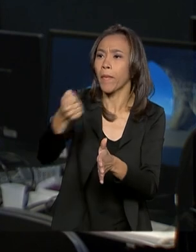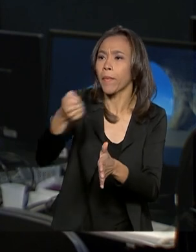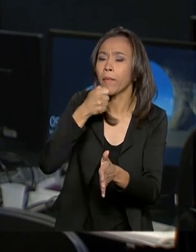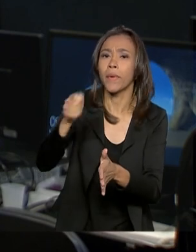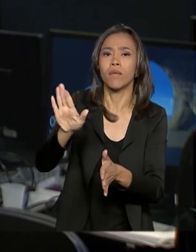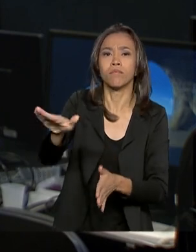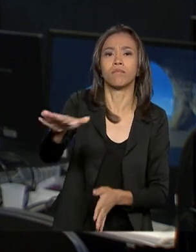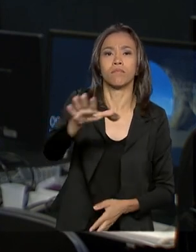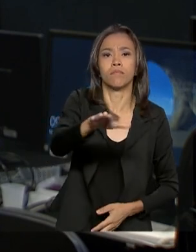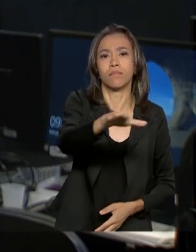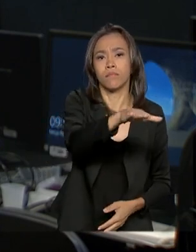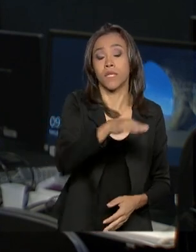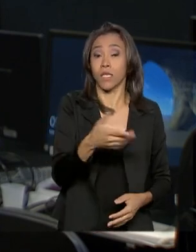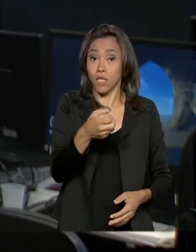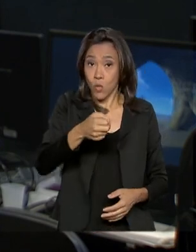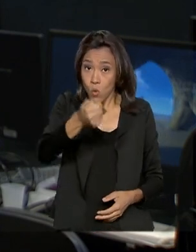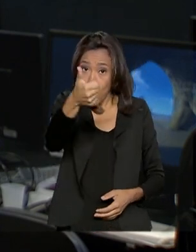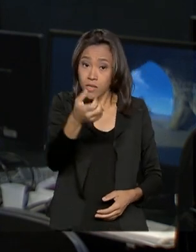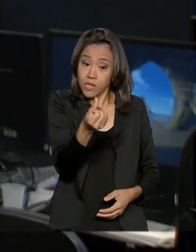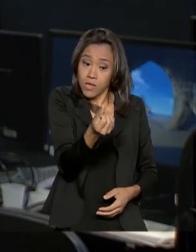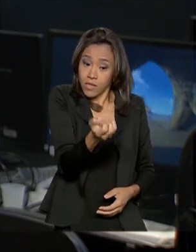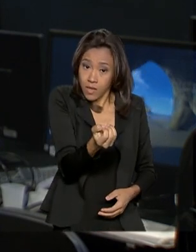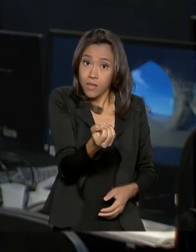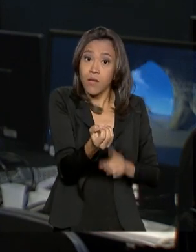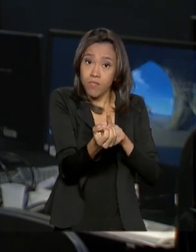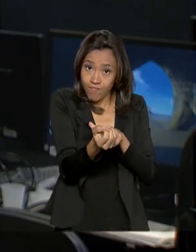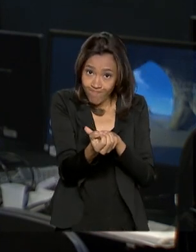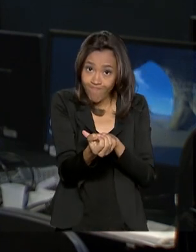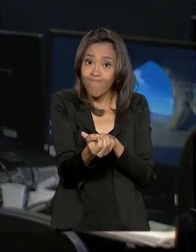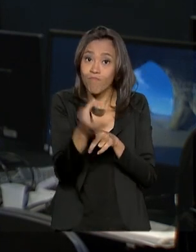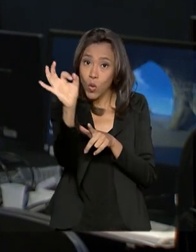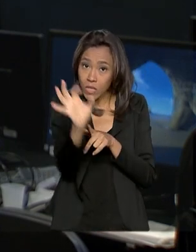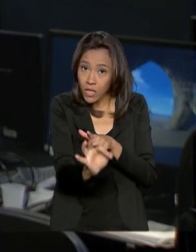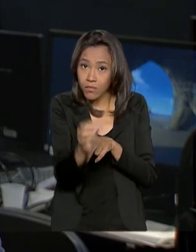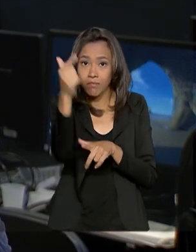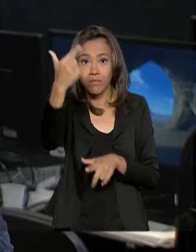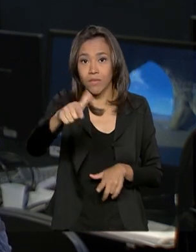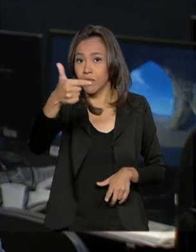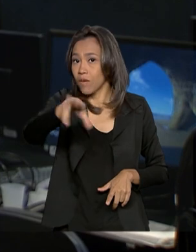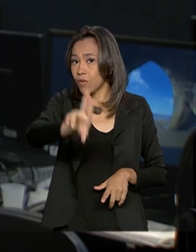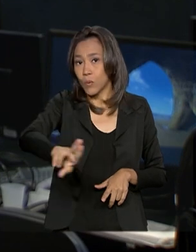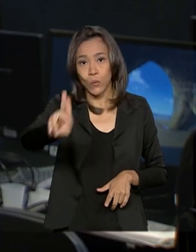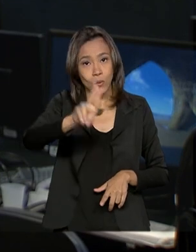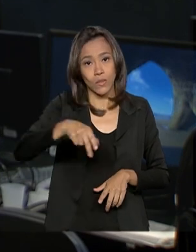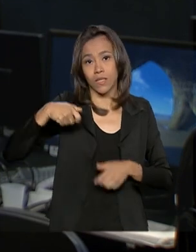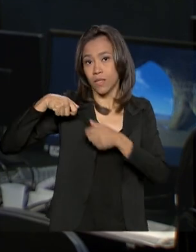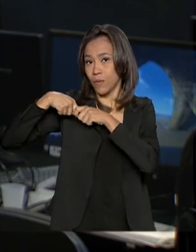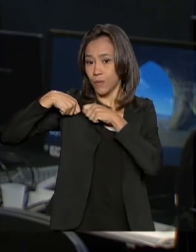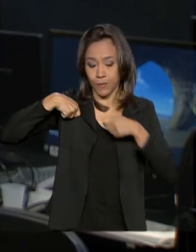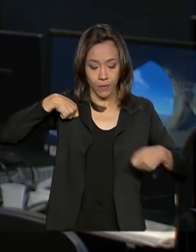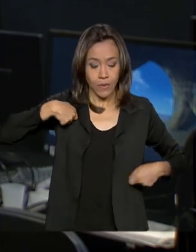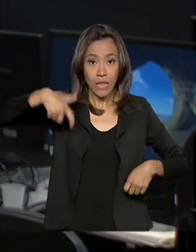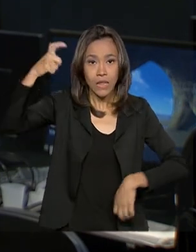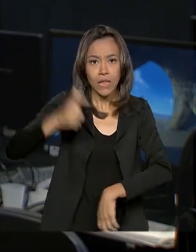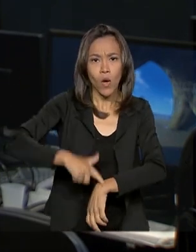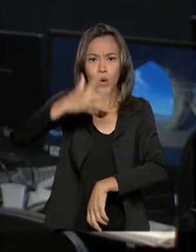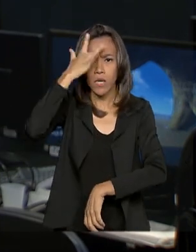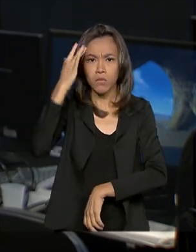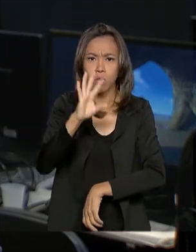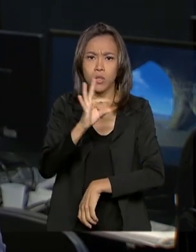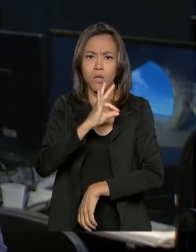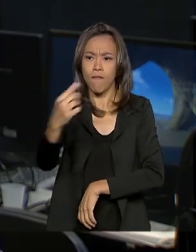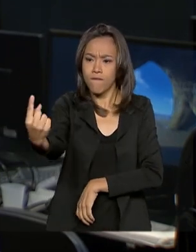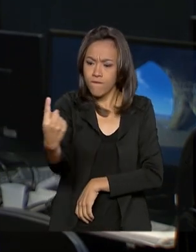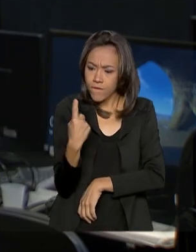e quase 60% deles estavam sem o cinto de segurança no momento em que os agentes abordaram os